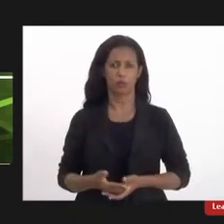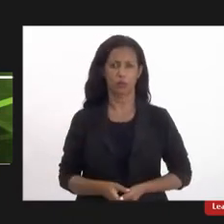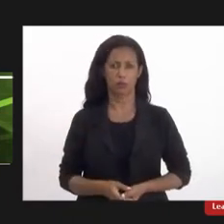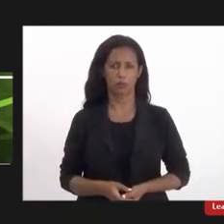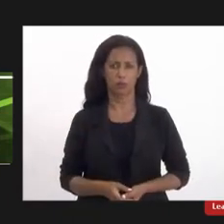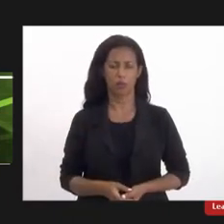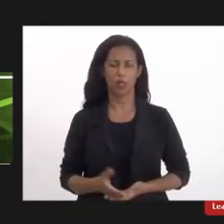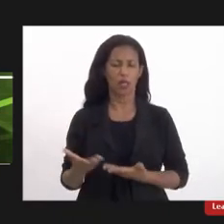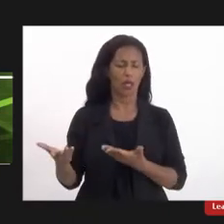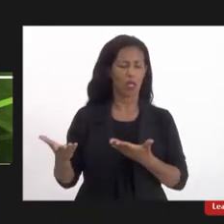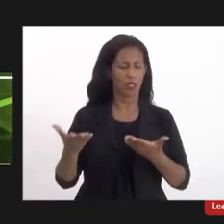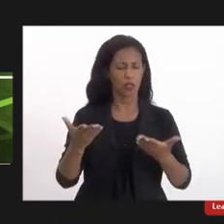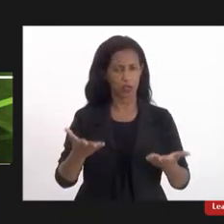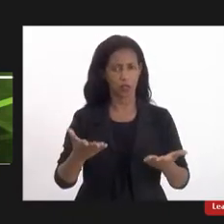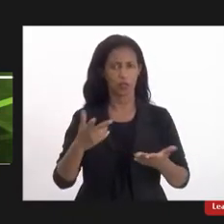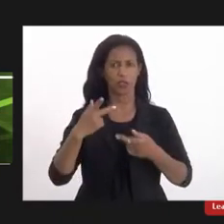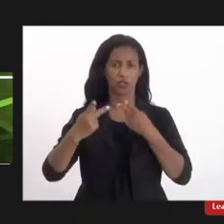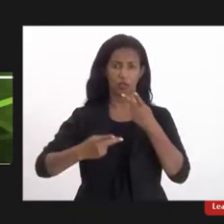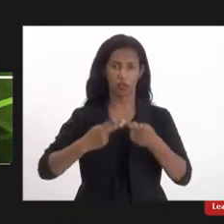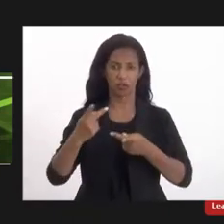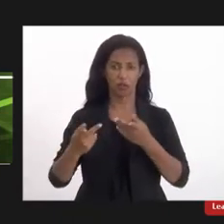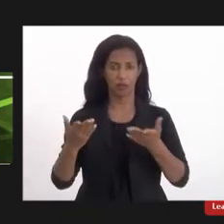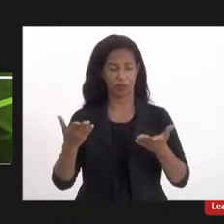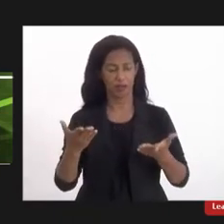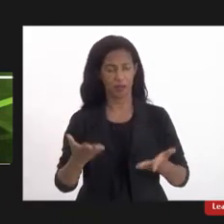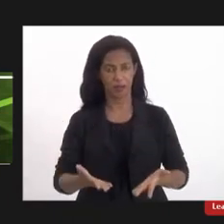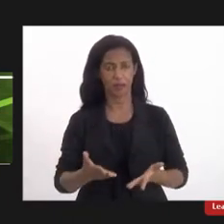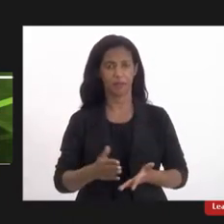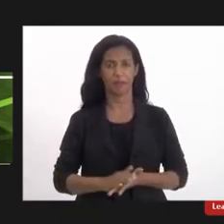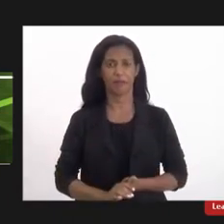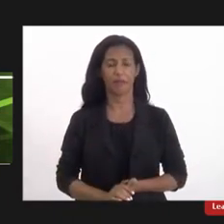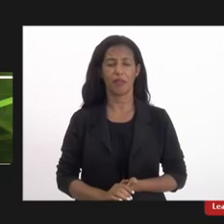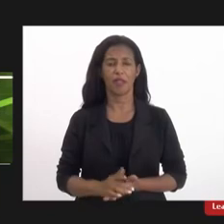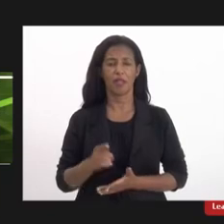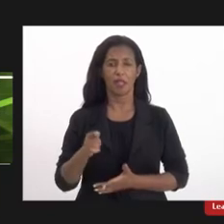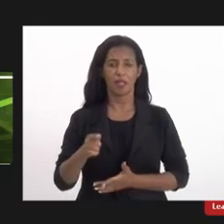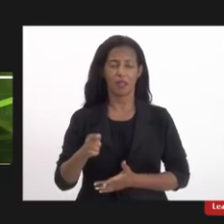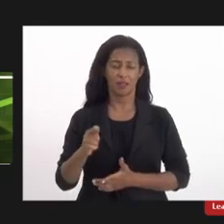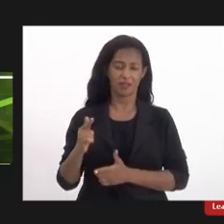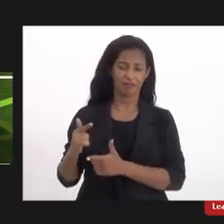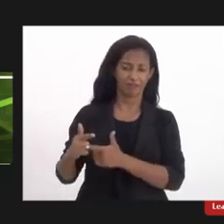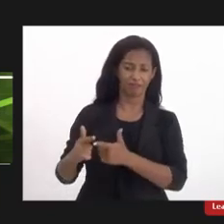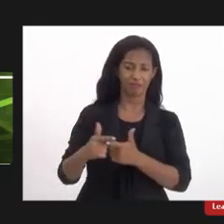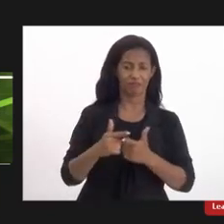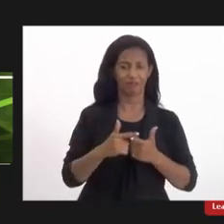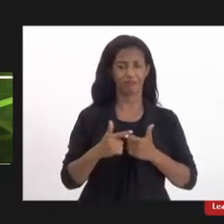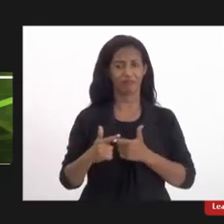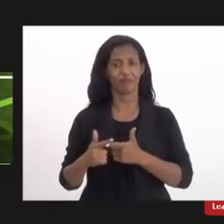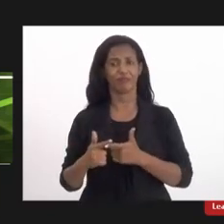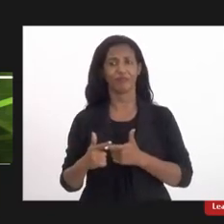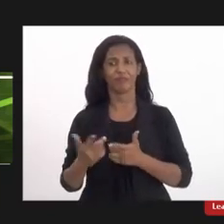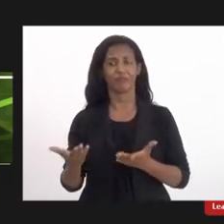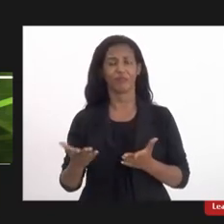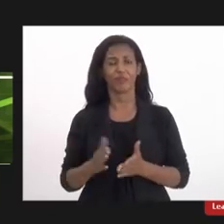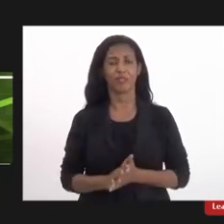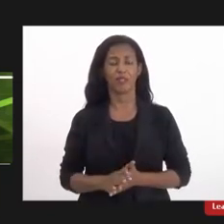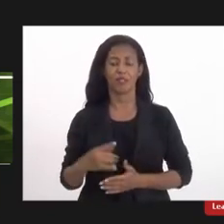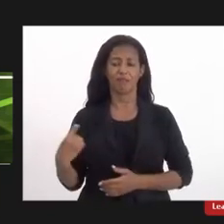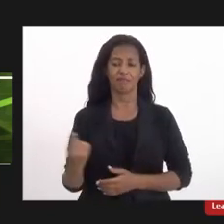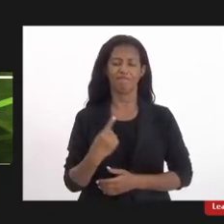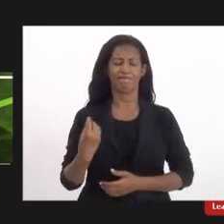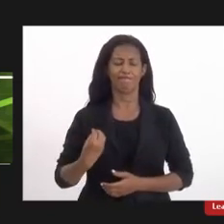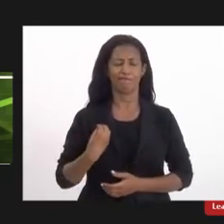Então, é disso que a gente está falando aqui, dessa situação que a gente